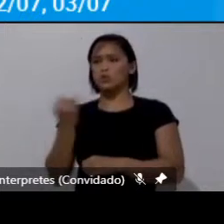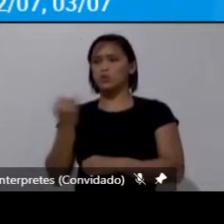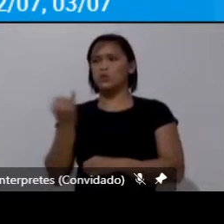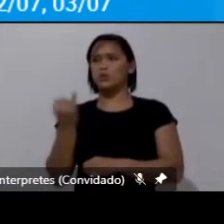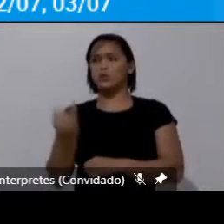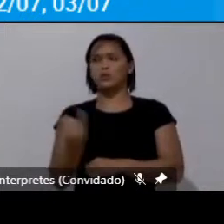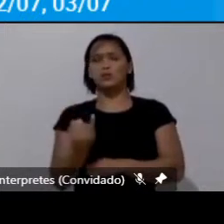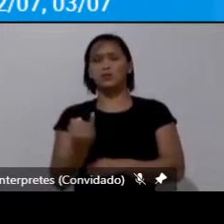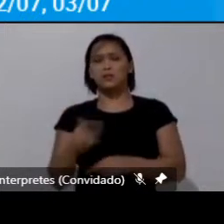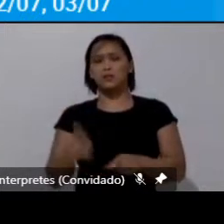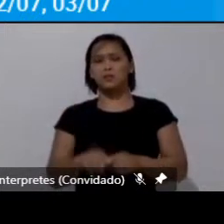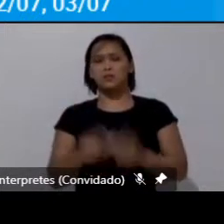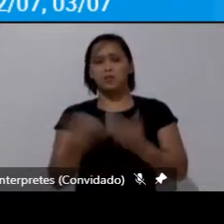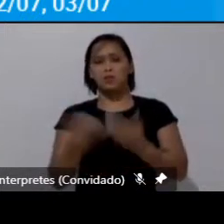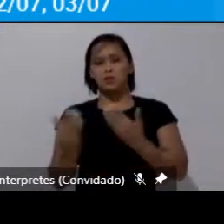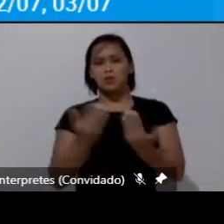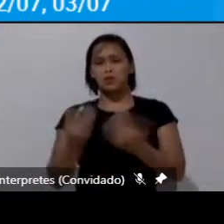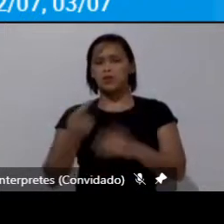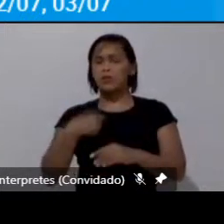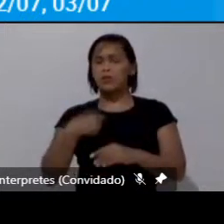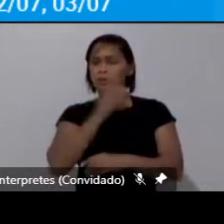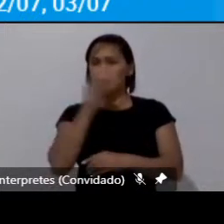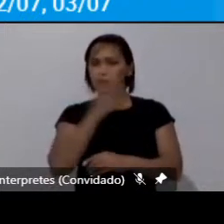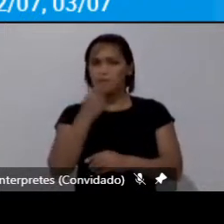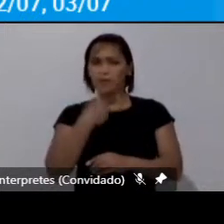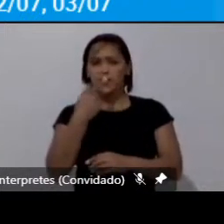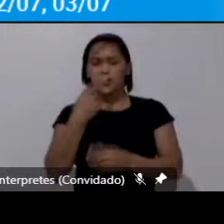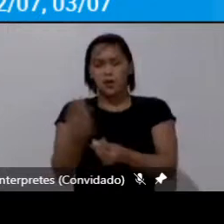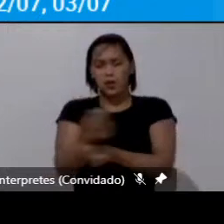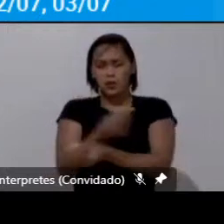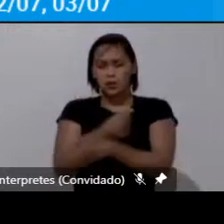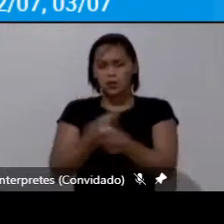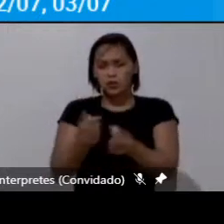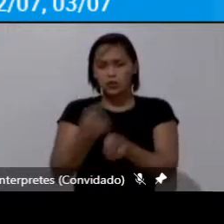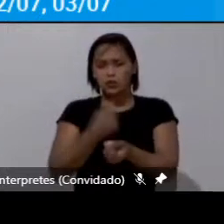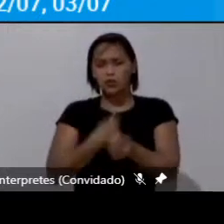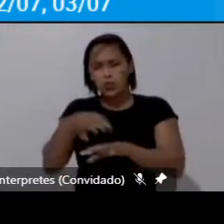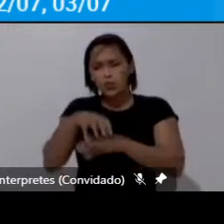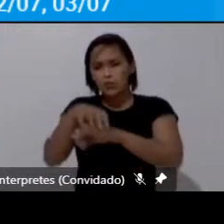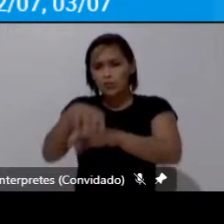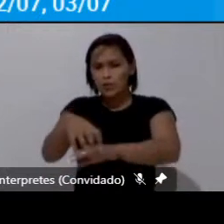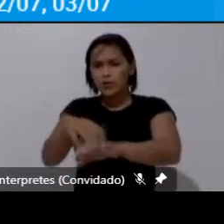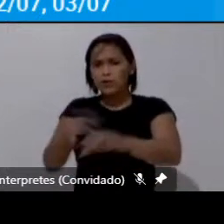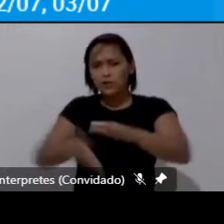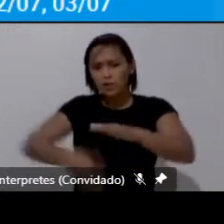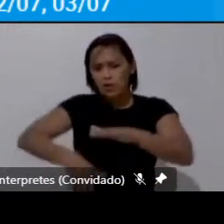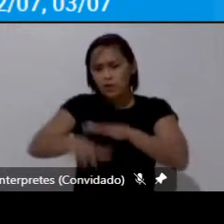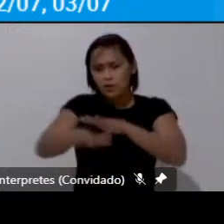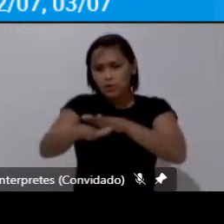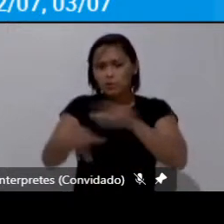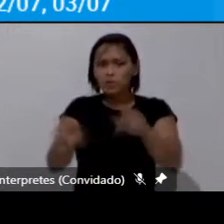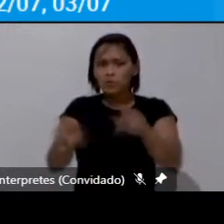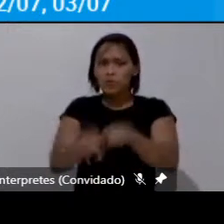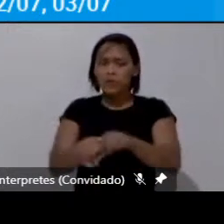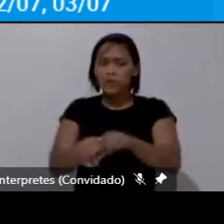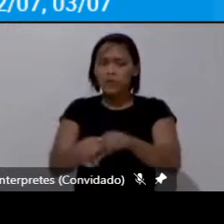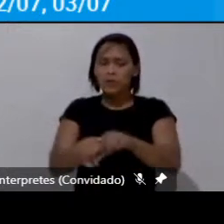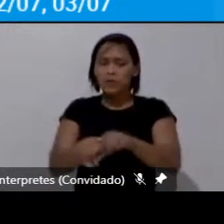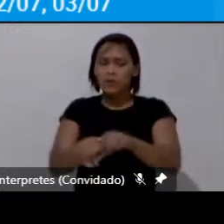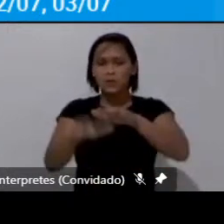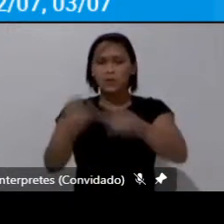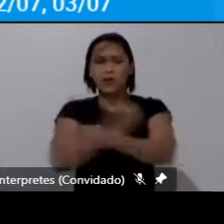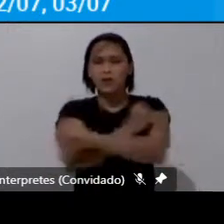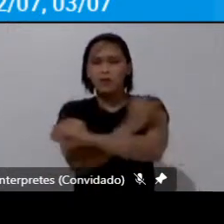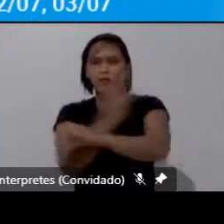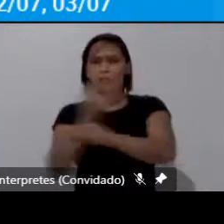paradigma não da eficiência dos custos marginais do transporte e sim da mobilidade sustentável